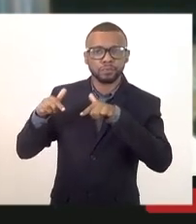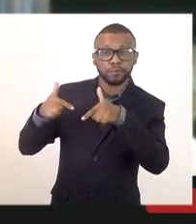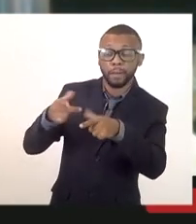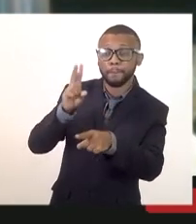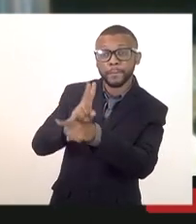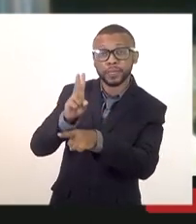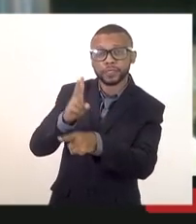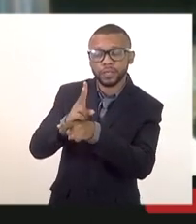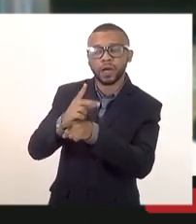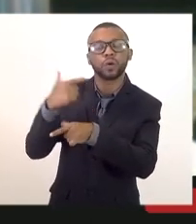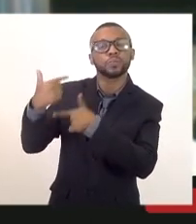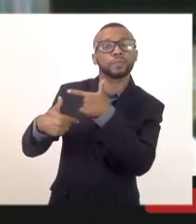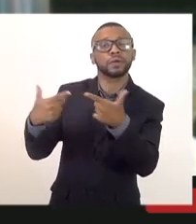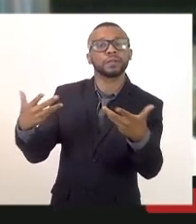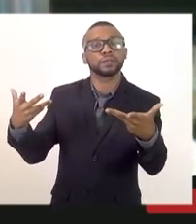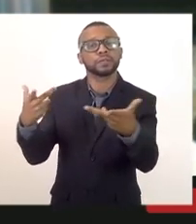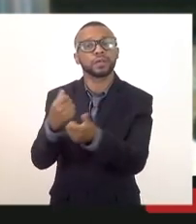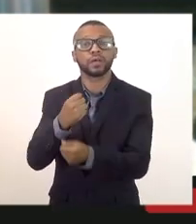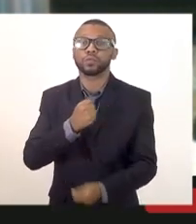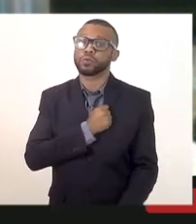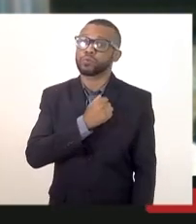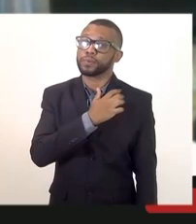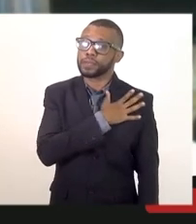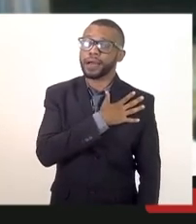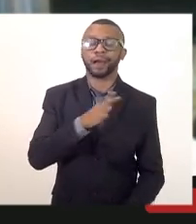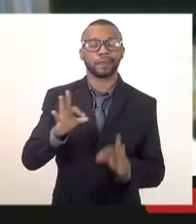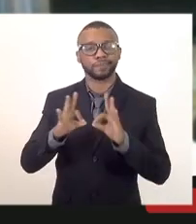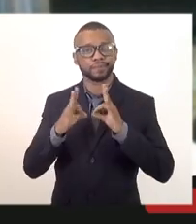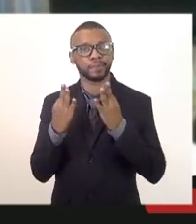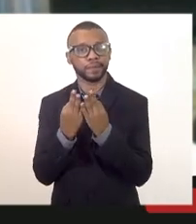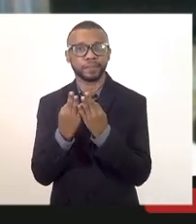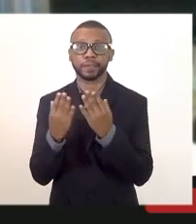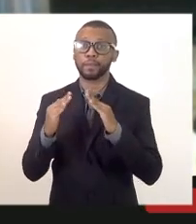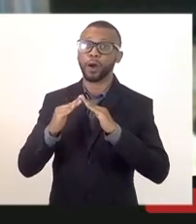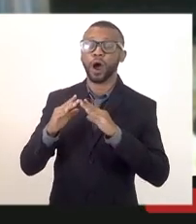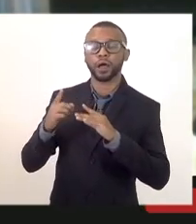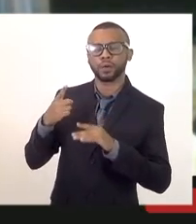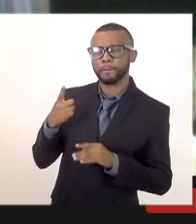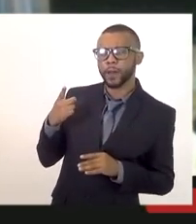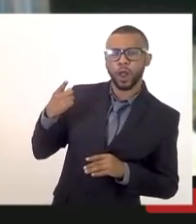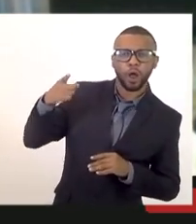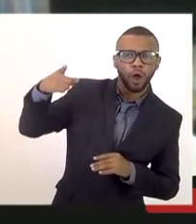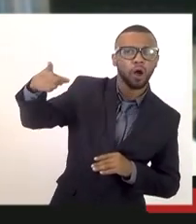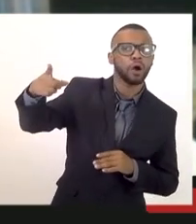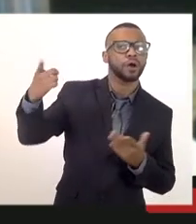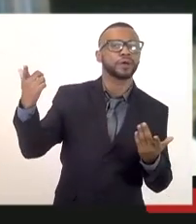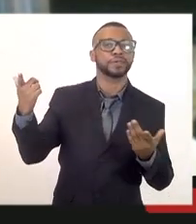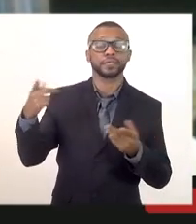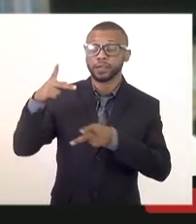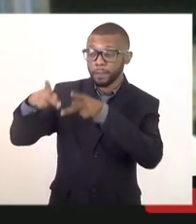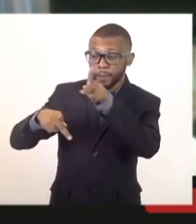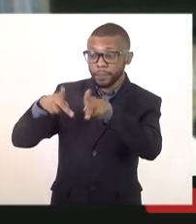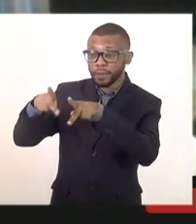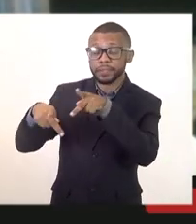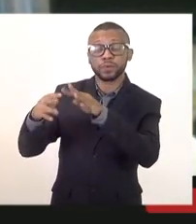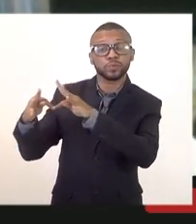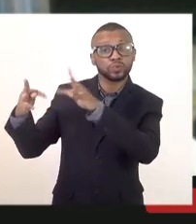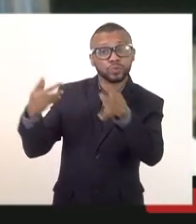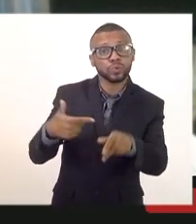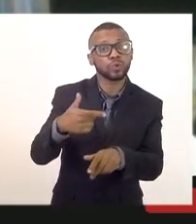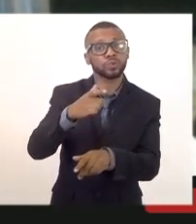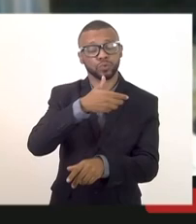serviço de excelência aos nossos militares independentes que moram no interior do estado e até mesmo a população de todo o estado então